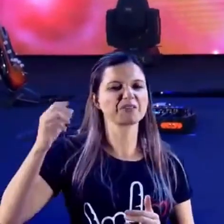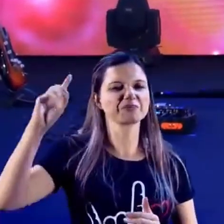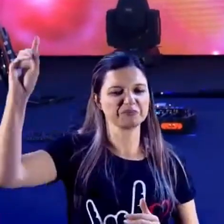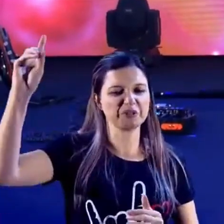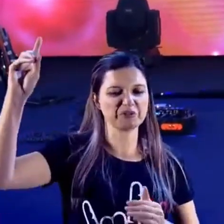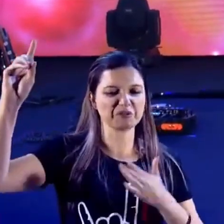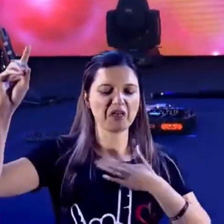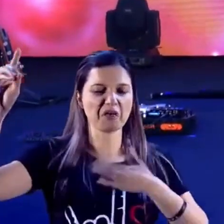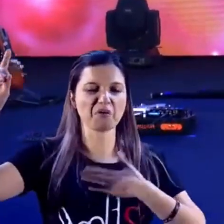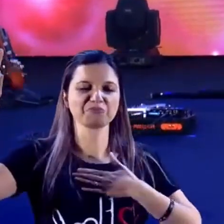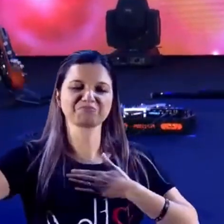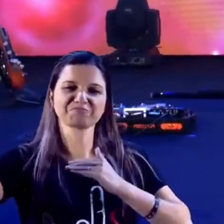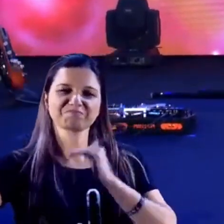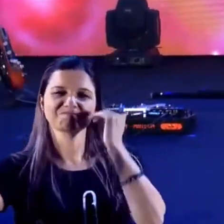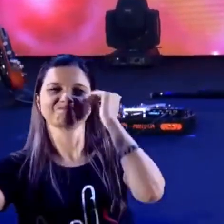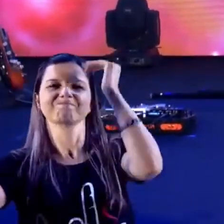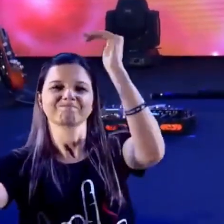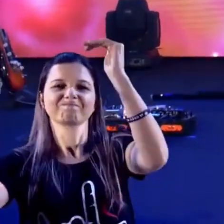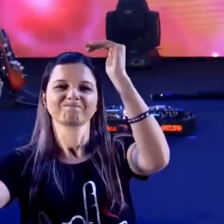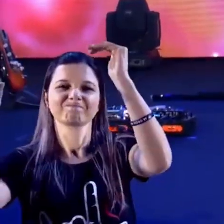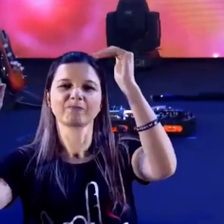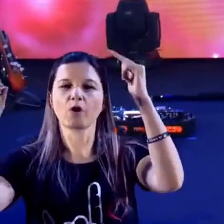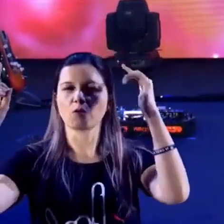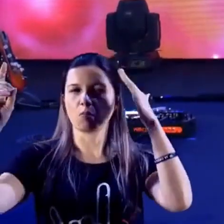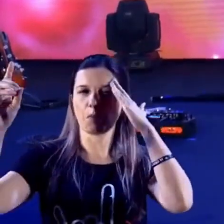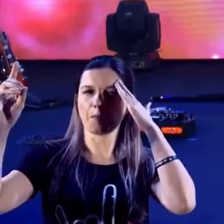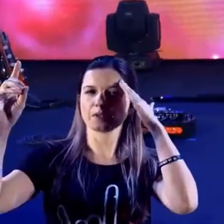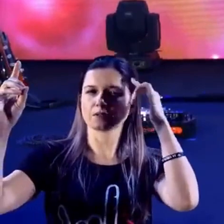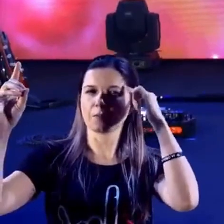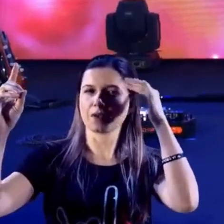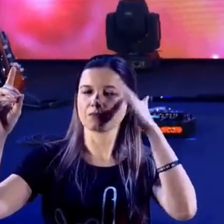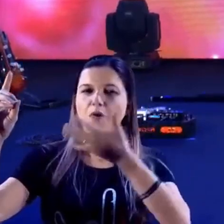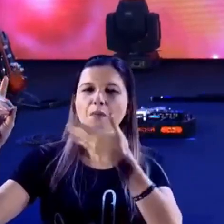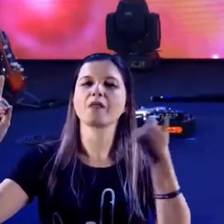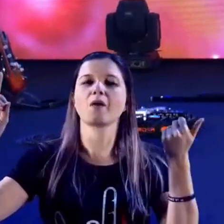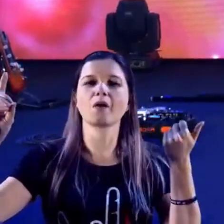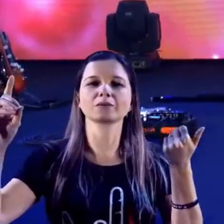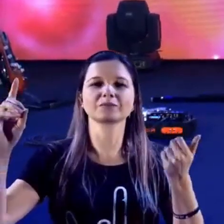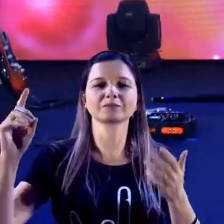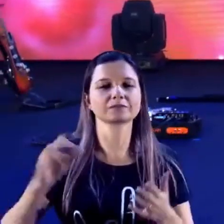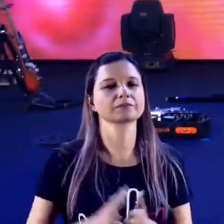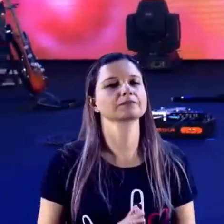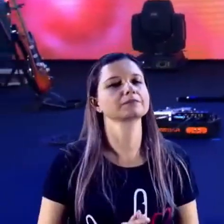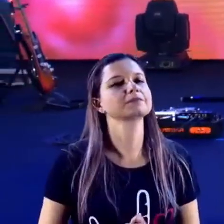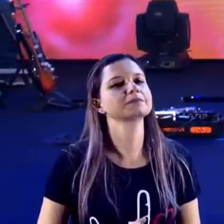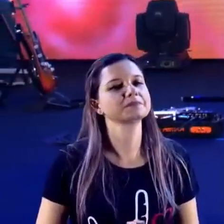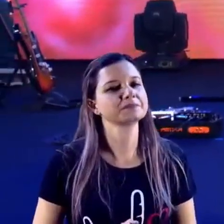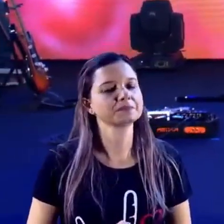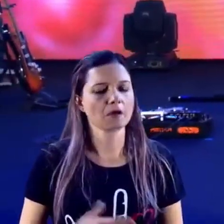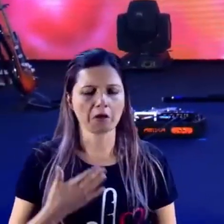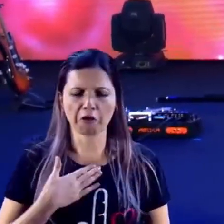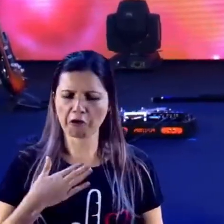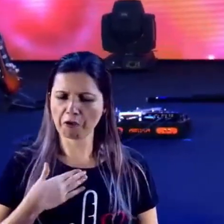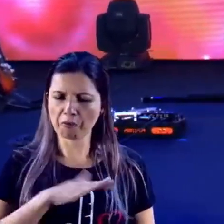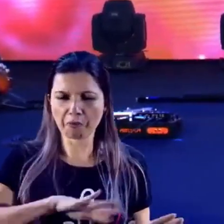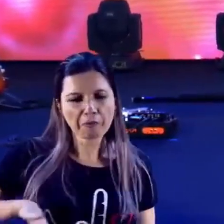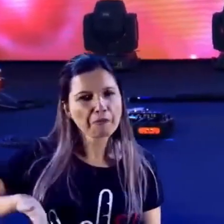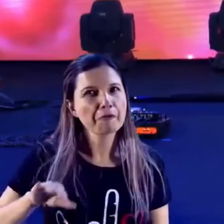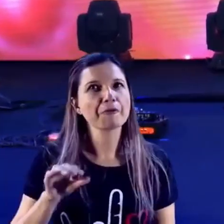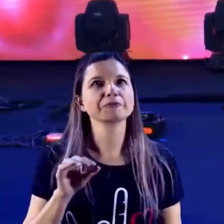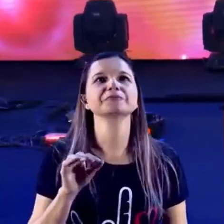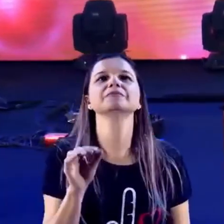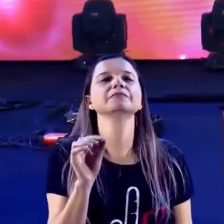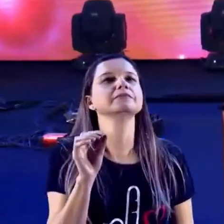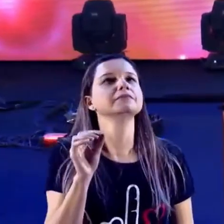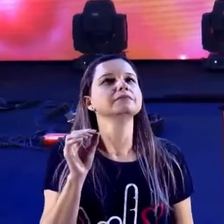caminhos. E os meus pensamentos mais altos do que os seus pensamentos. Alguém de aqui já deve viajar de avião. Eu já viajei de avião. Quando o